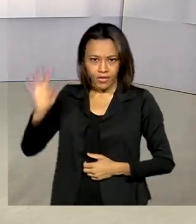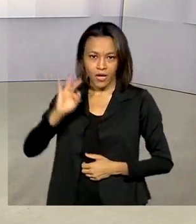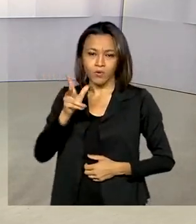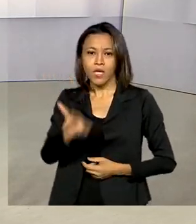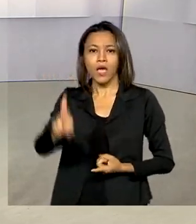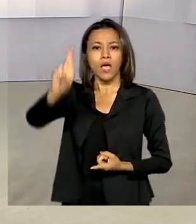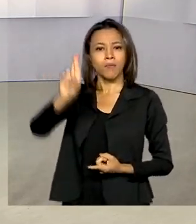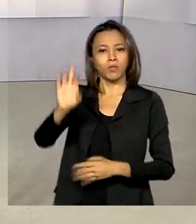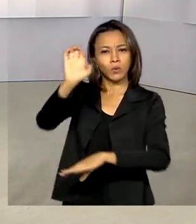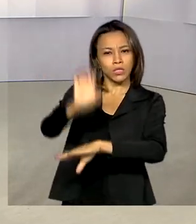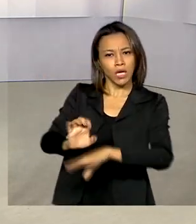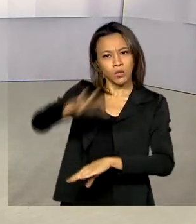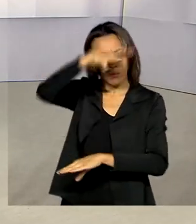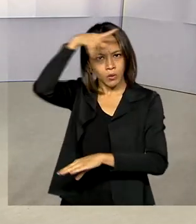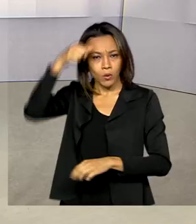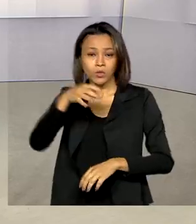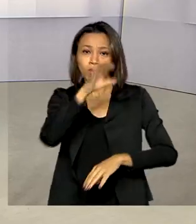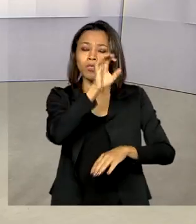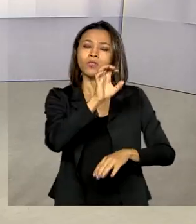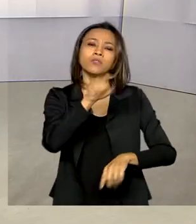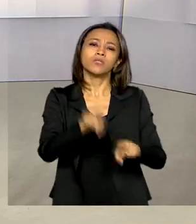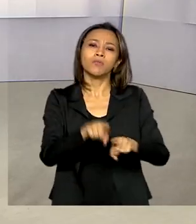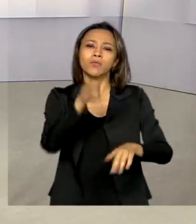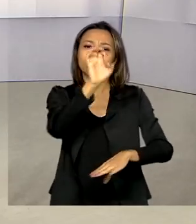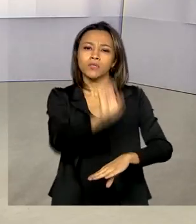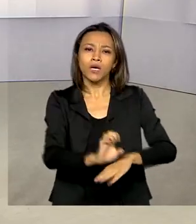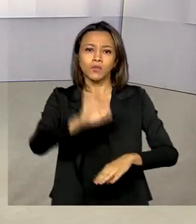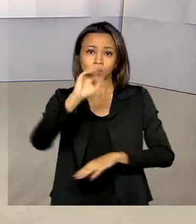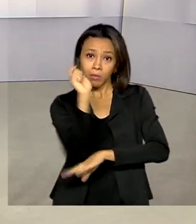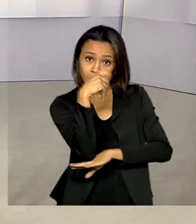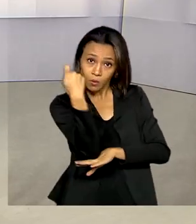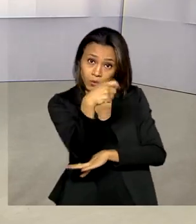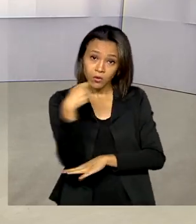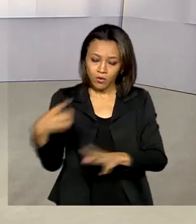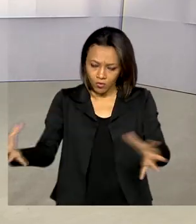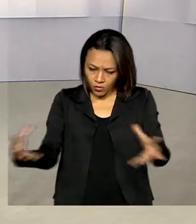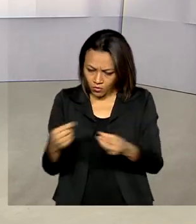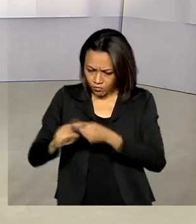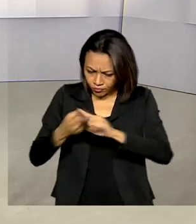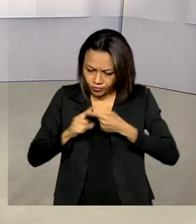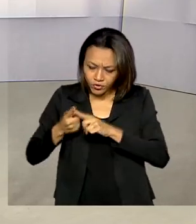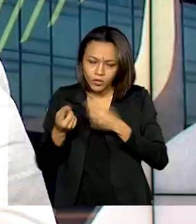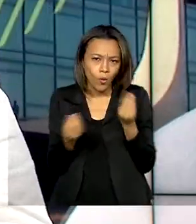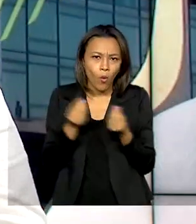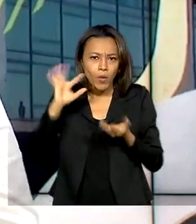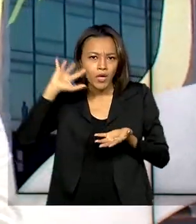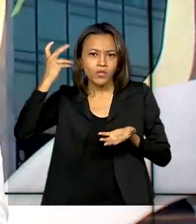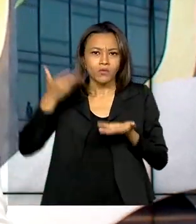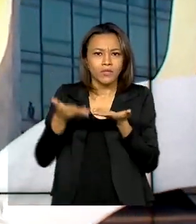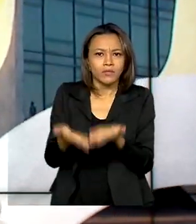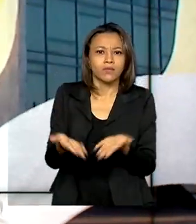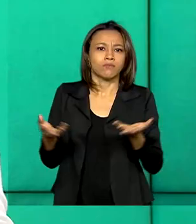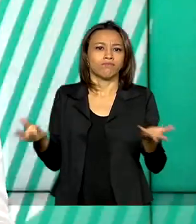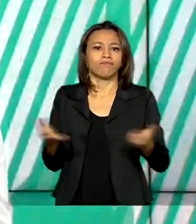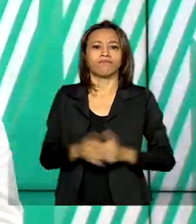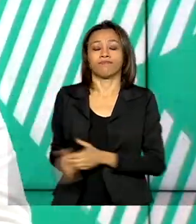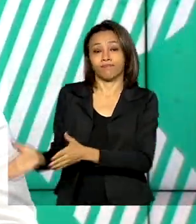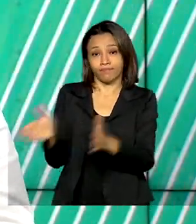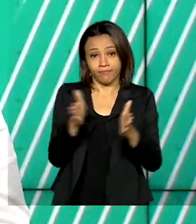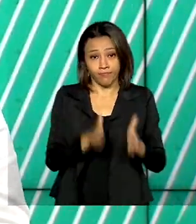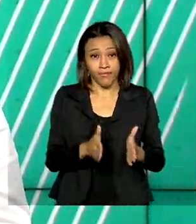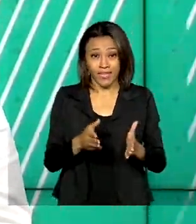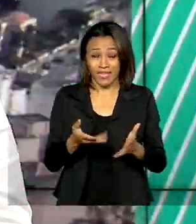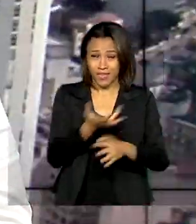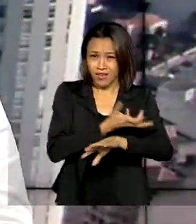Mato Grosso e Mato Grosso do Sul discutem medidas de proteção e preservação da região. E além de destruir a